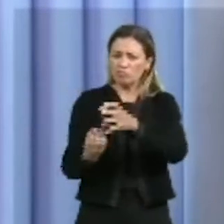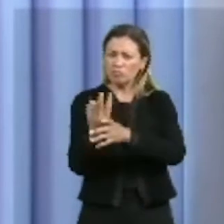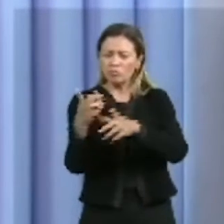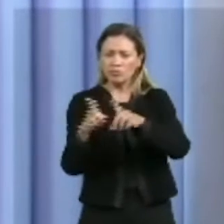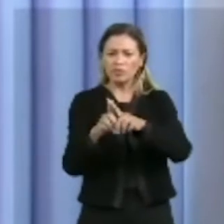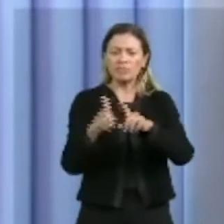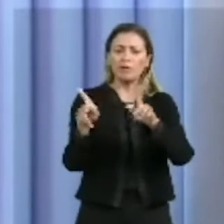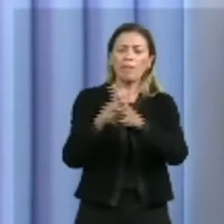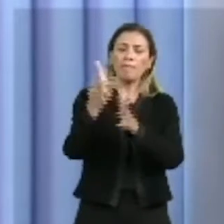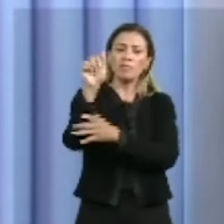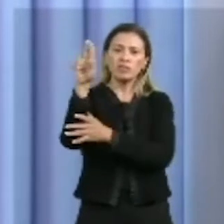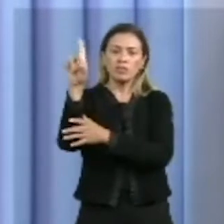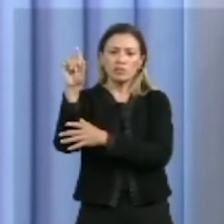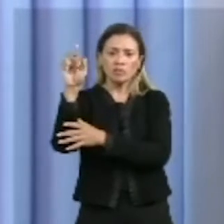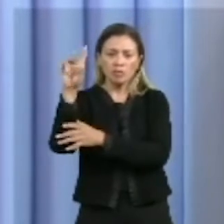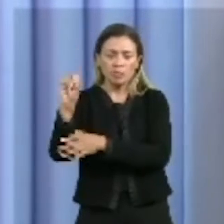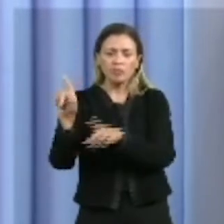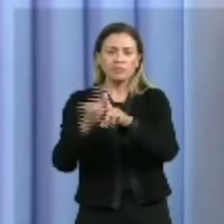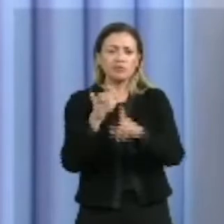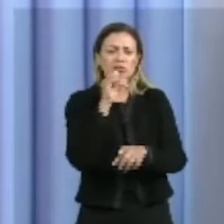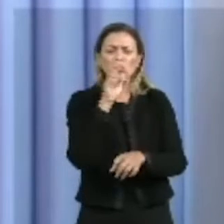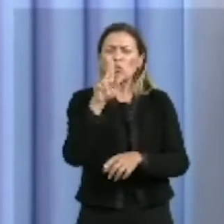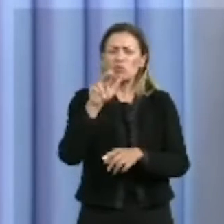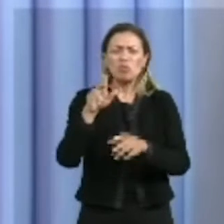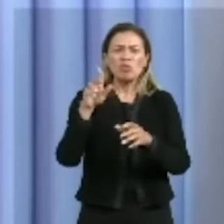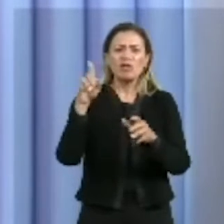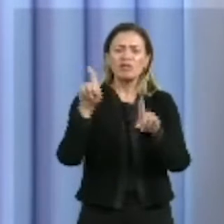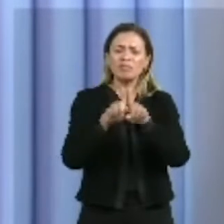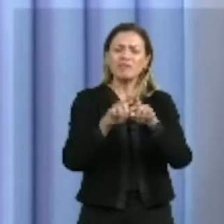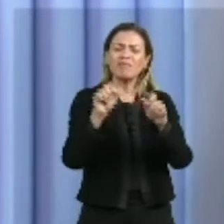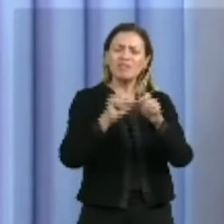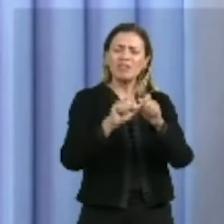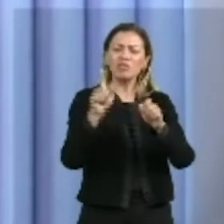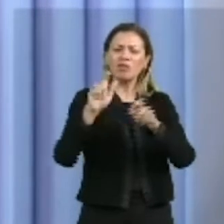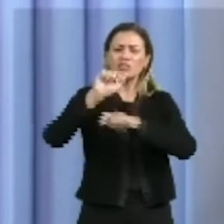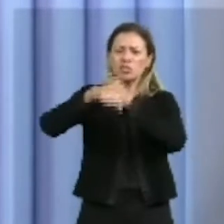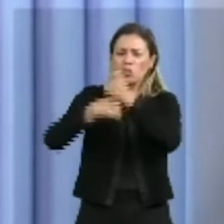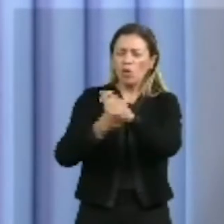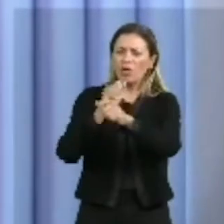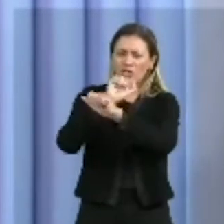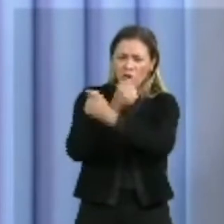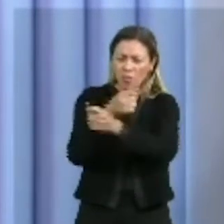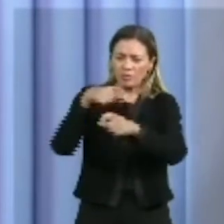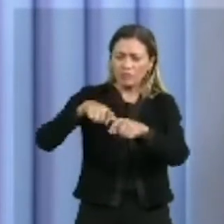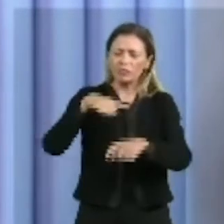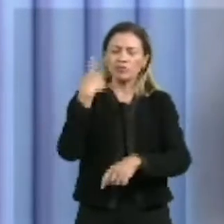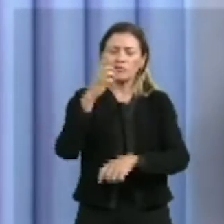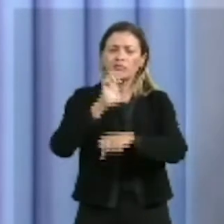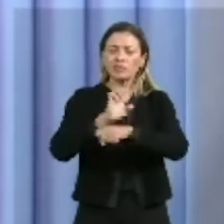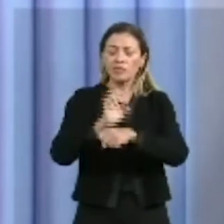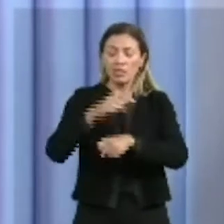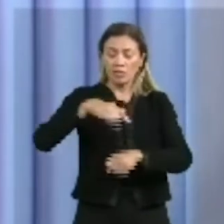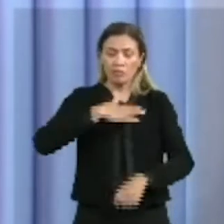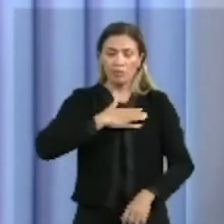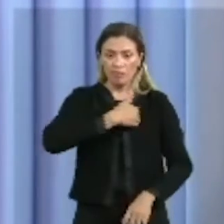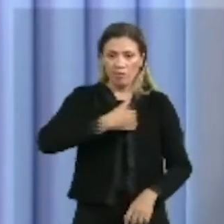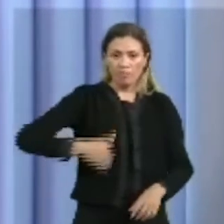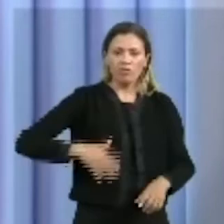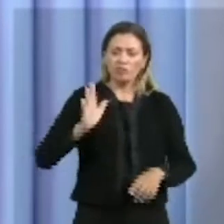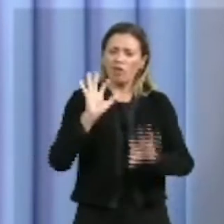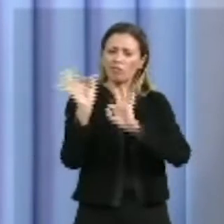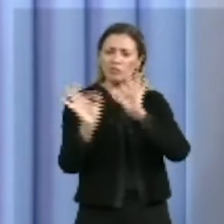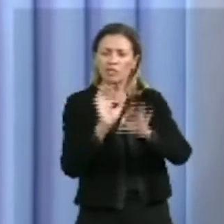Fundação Palmares, por exemplo, ela nunca regularizou um quilombo no nosso estado. Eu já no meu governo estou regularizando 80 quilombos,